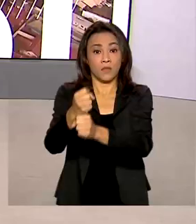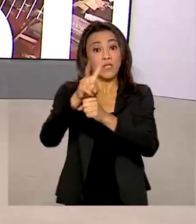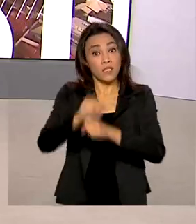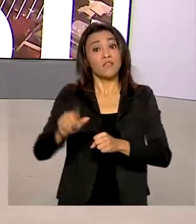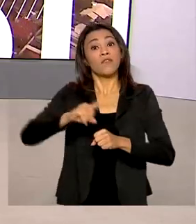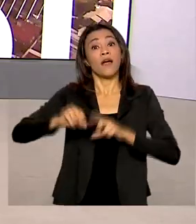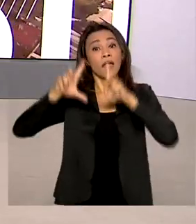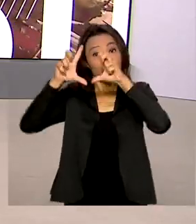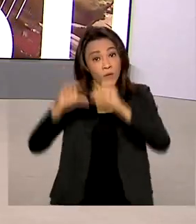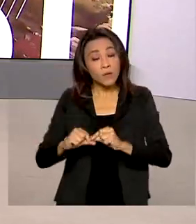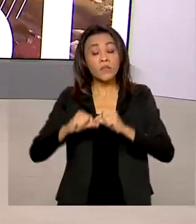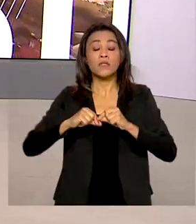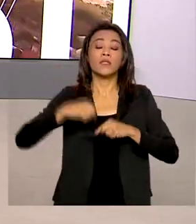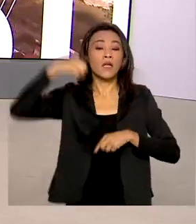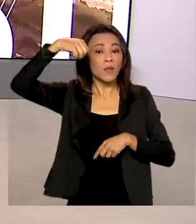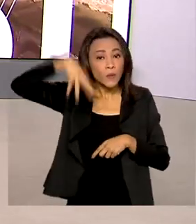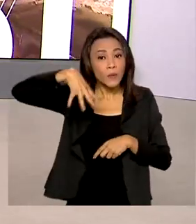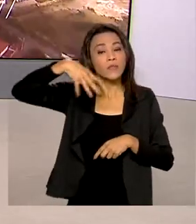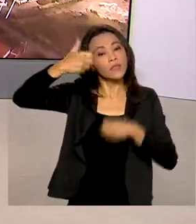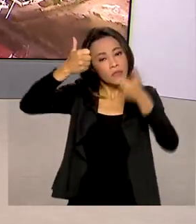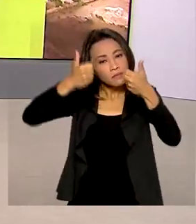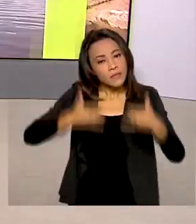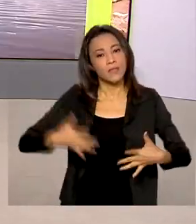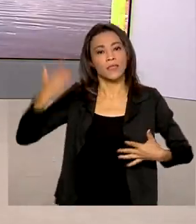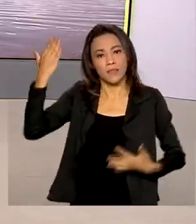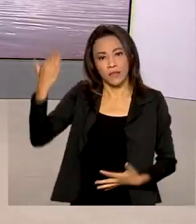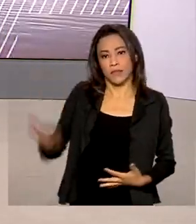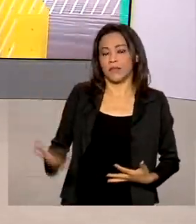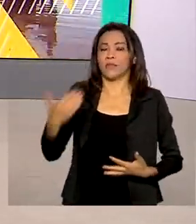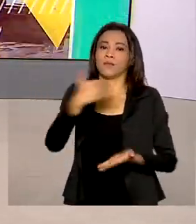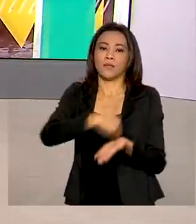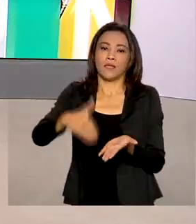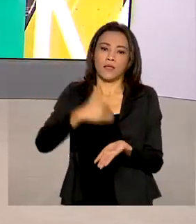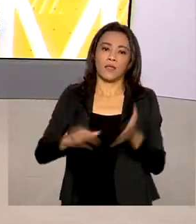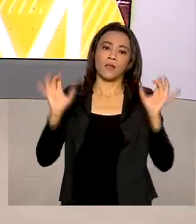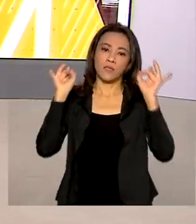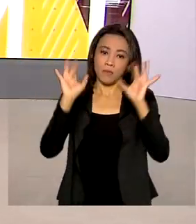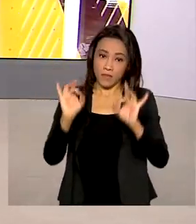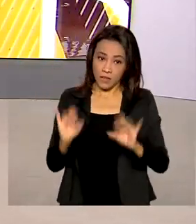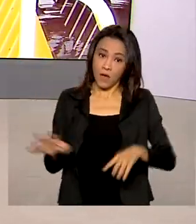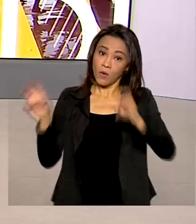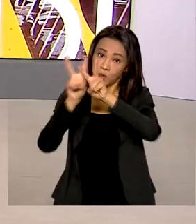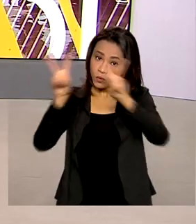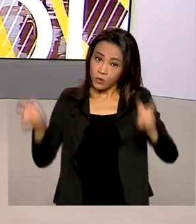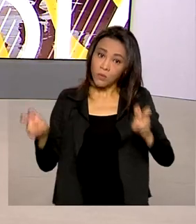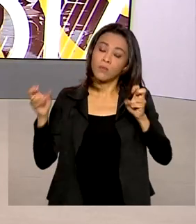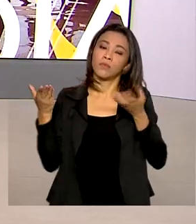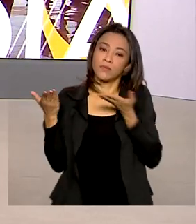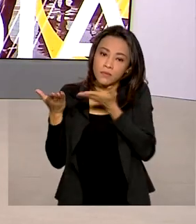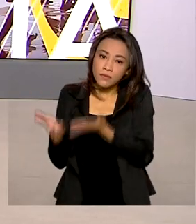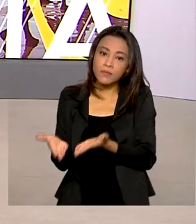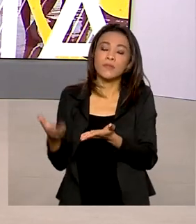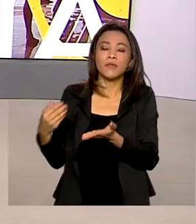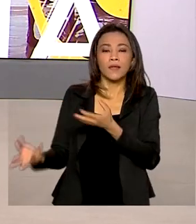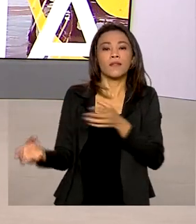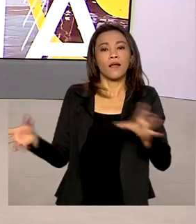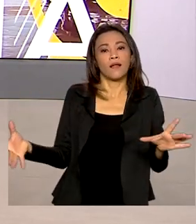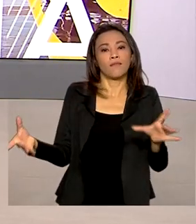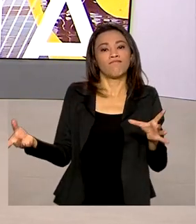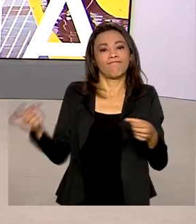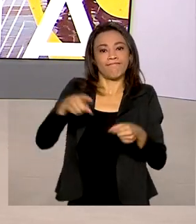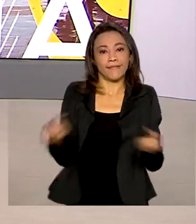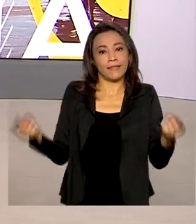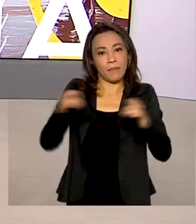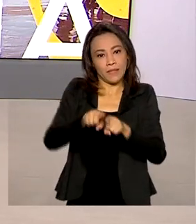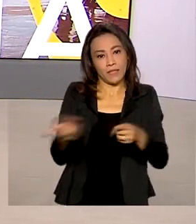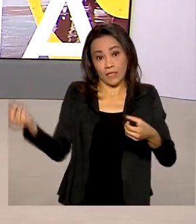redução na conta de luz, como explica o secretário especial de desestatização, desinvestimento e mercados do Ministério da Economia,